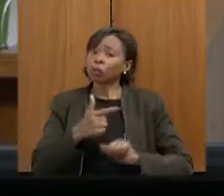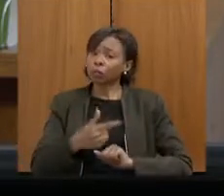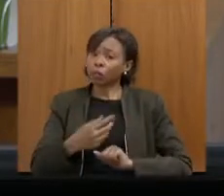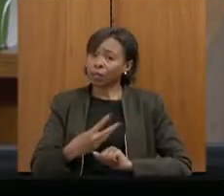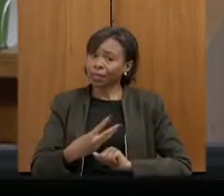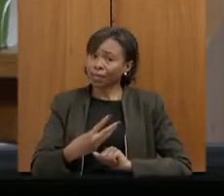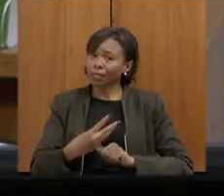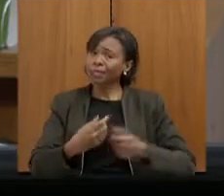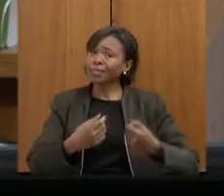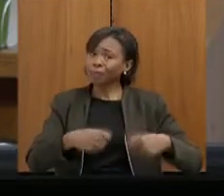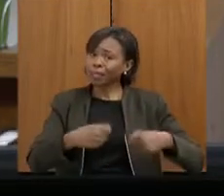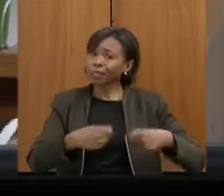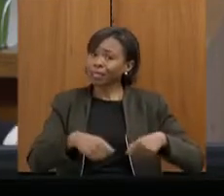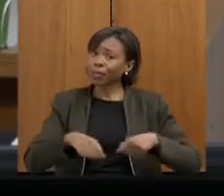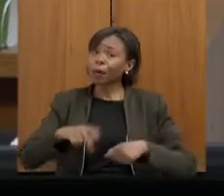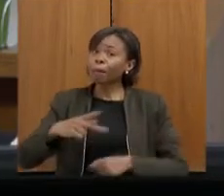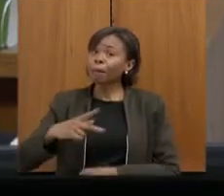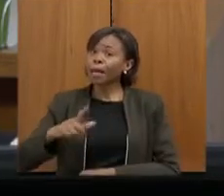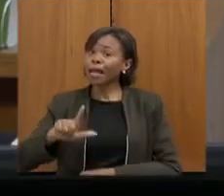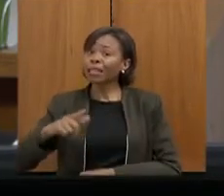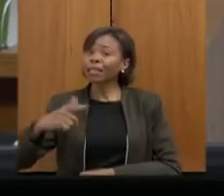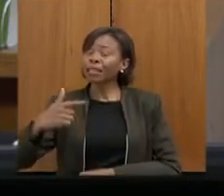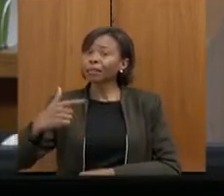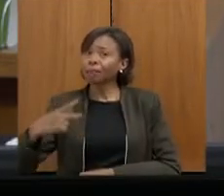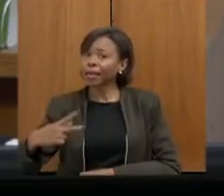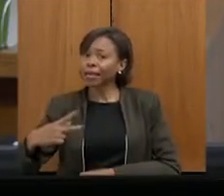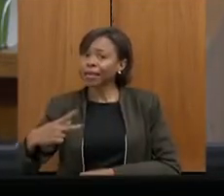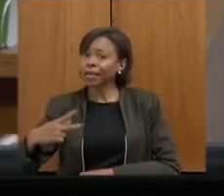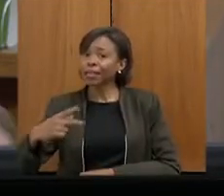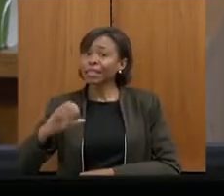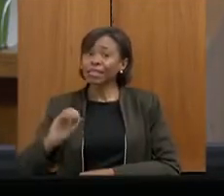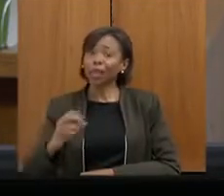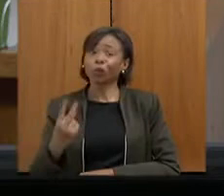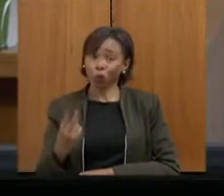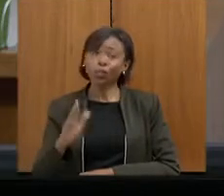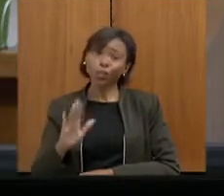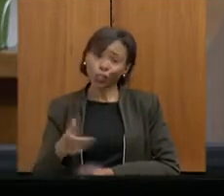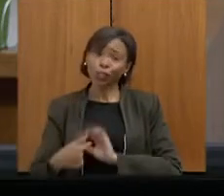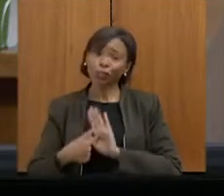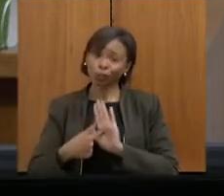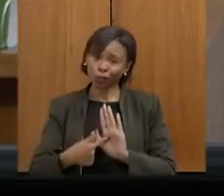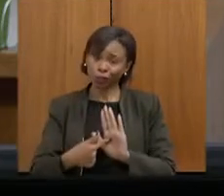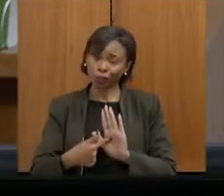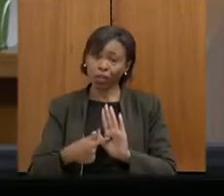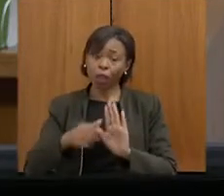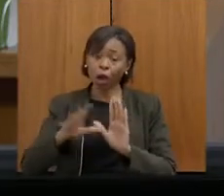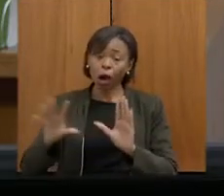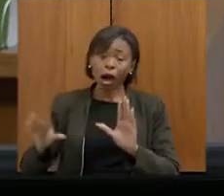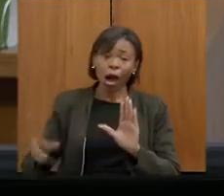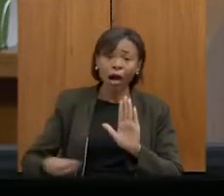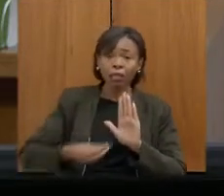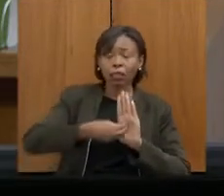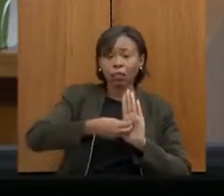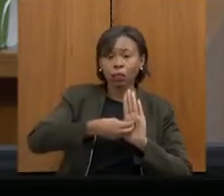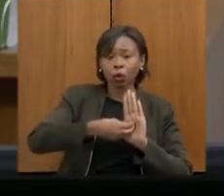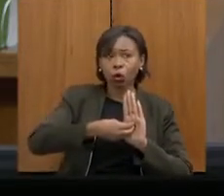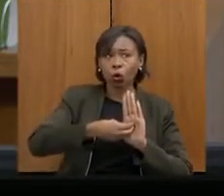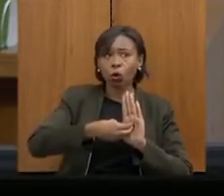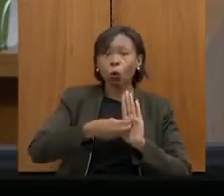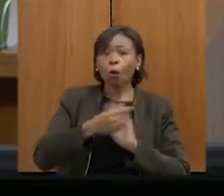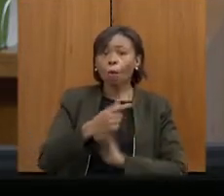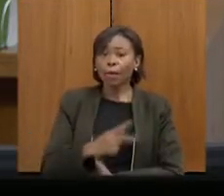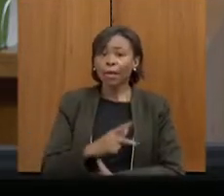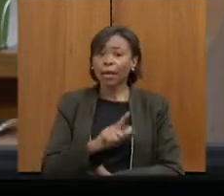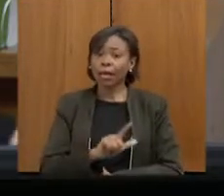tanto é que ele está no PLP 1202, que a gente apresentou aqui. A solicitação de adesão ao PLP, ao artigo 23 da Lei